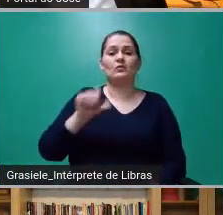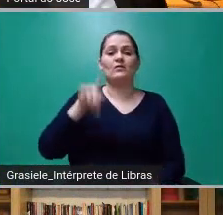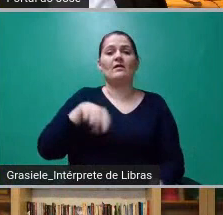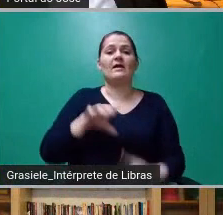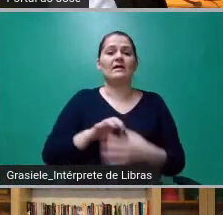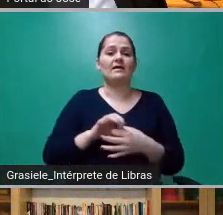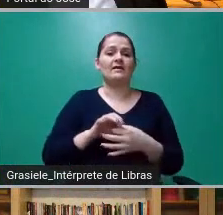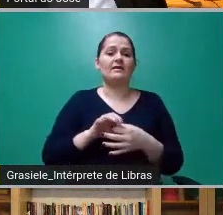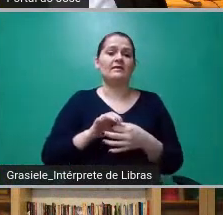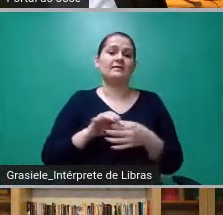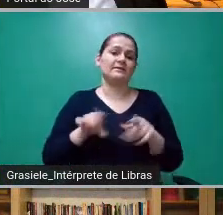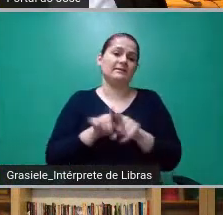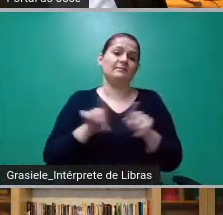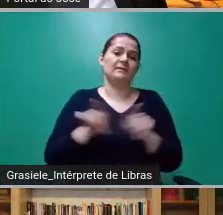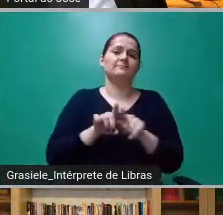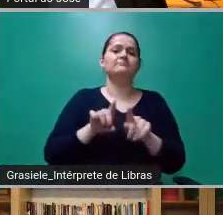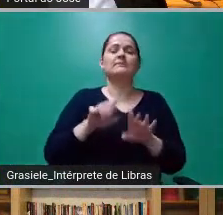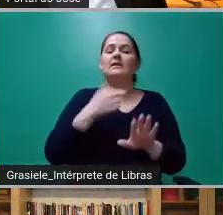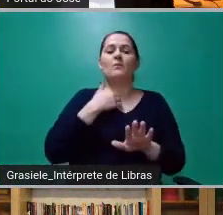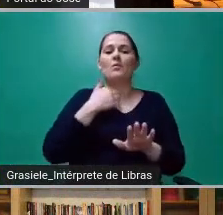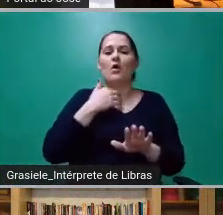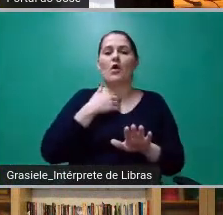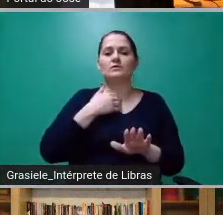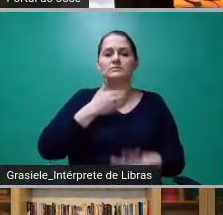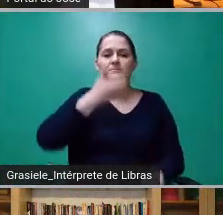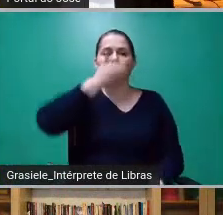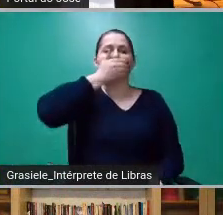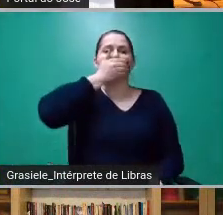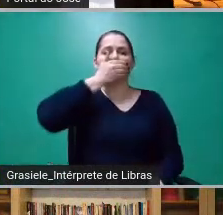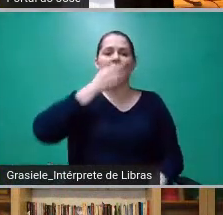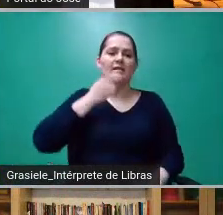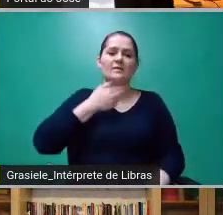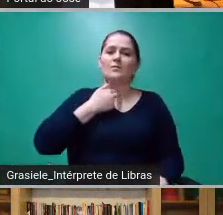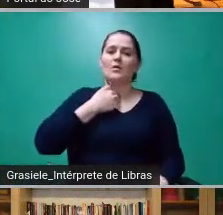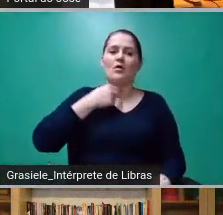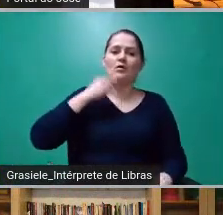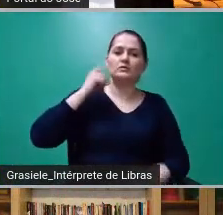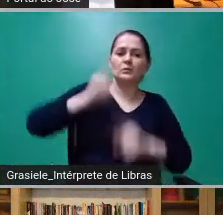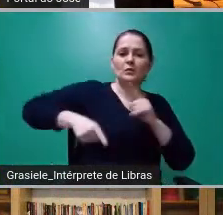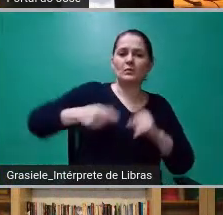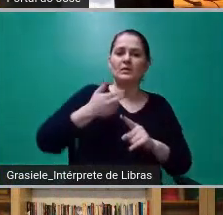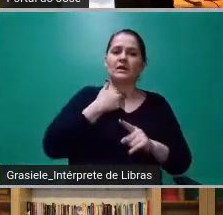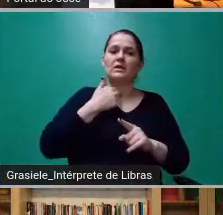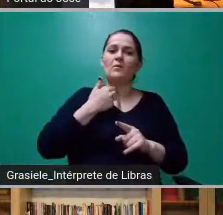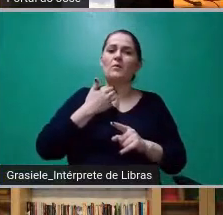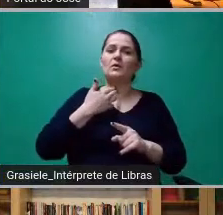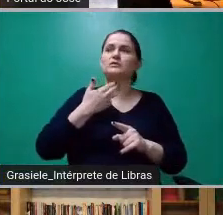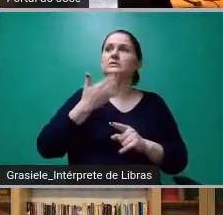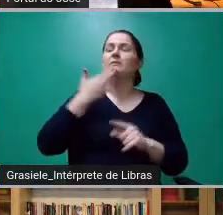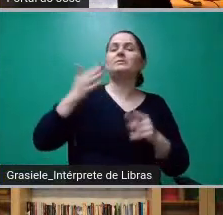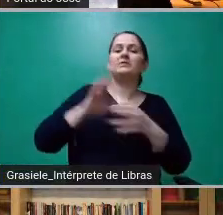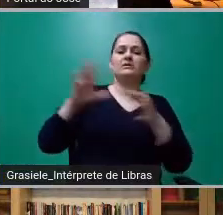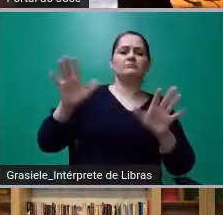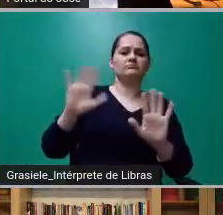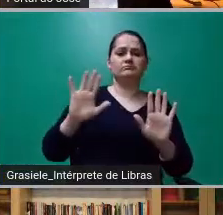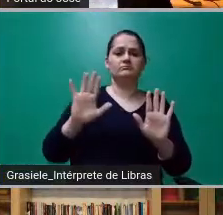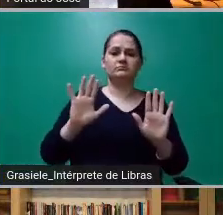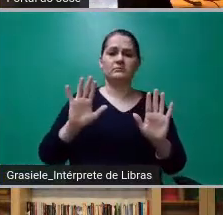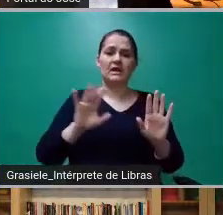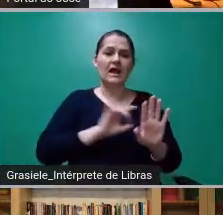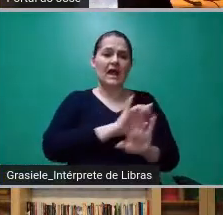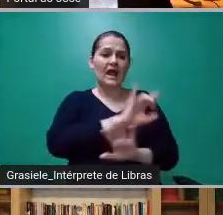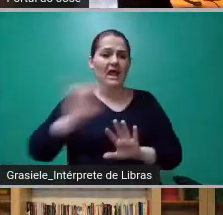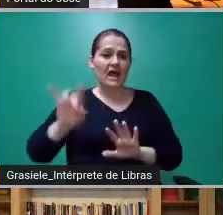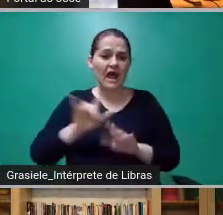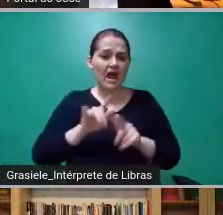censura ou de licença. Quer dizer, não tem nem que submeter ninguém e muito menos que pedir autorização. No mundo ideal, é